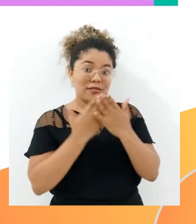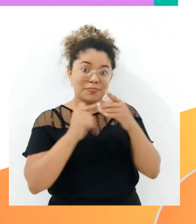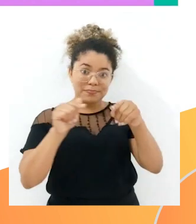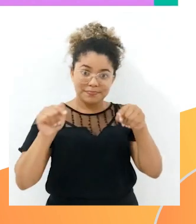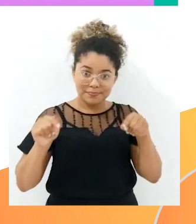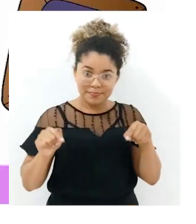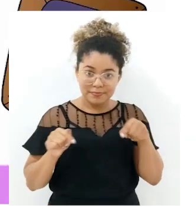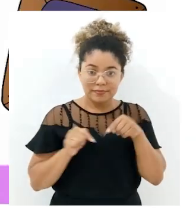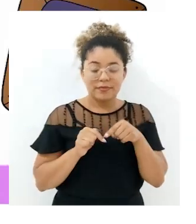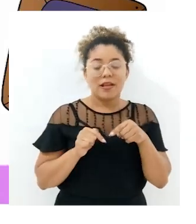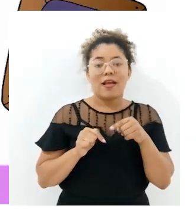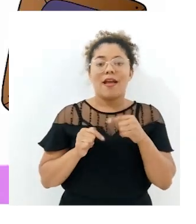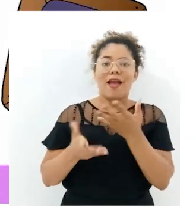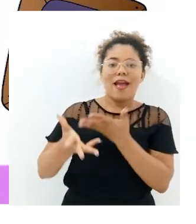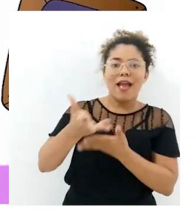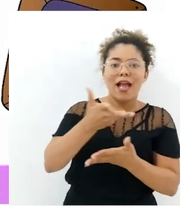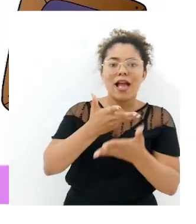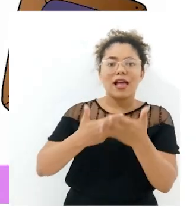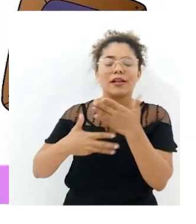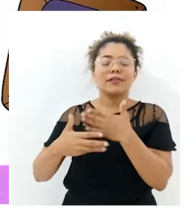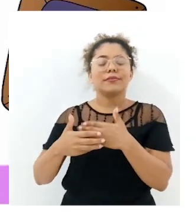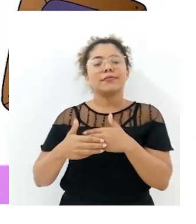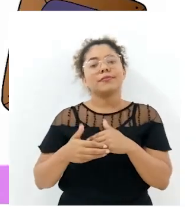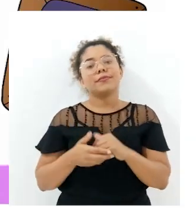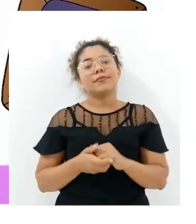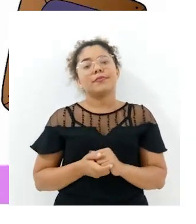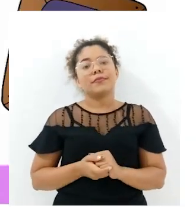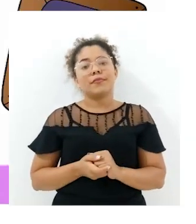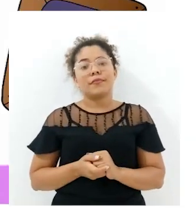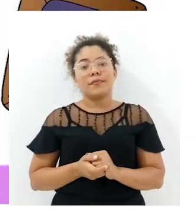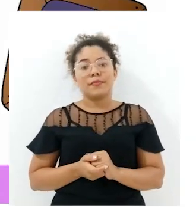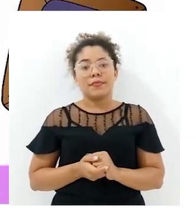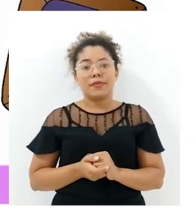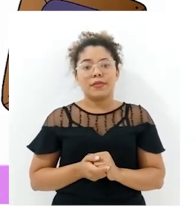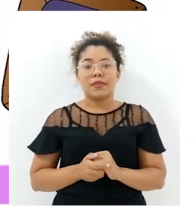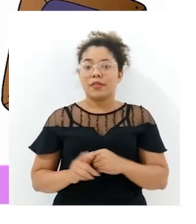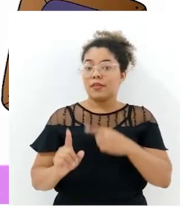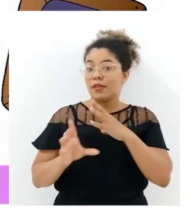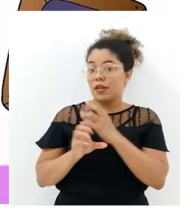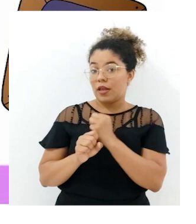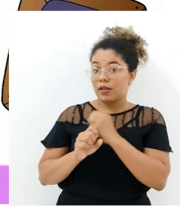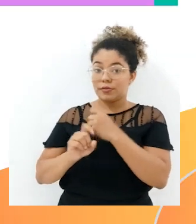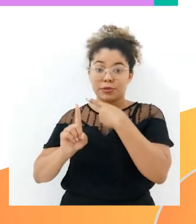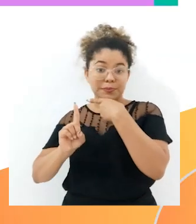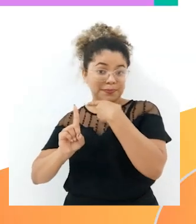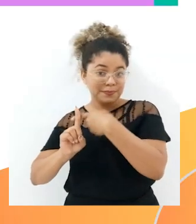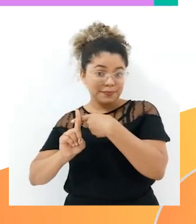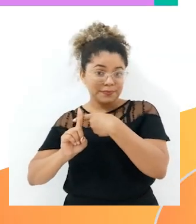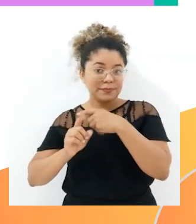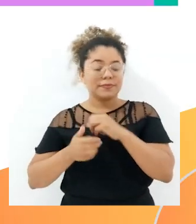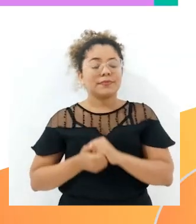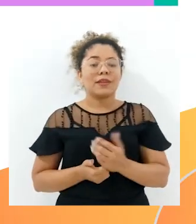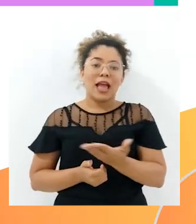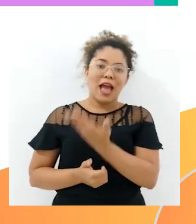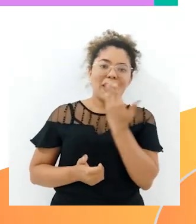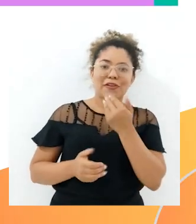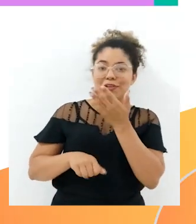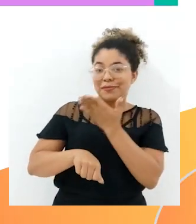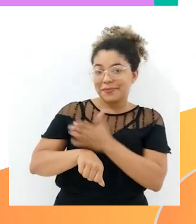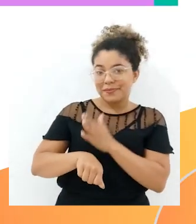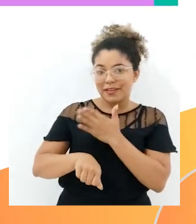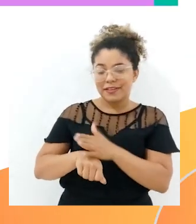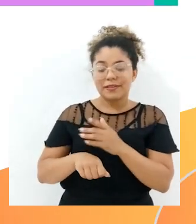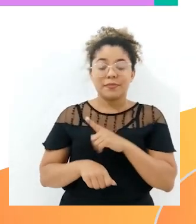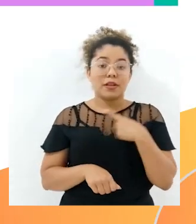relacionadas que envolvem, melhor dizendo, a operação de adicionar. Então vamos praticar.